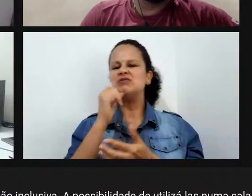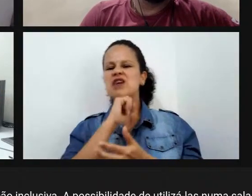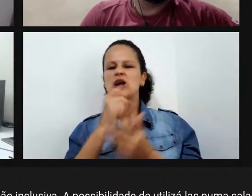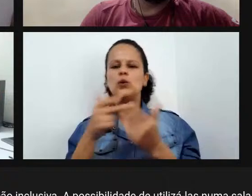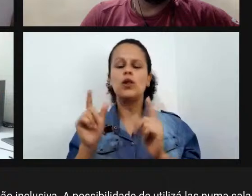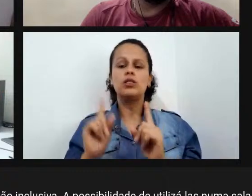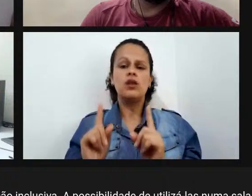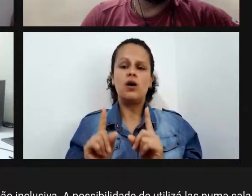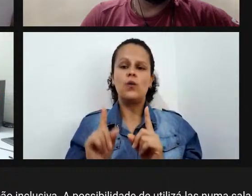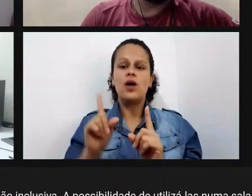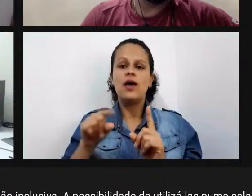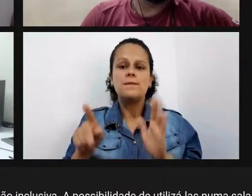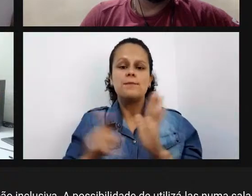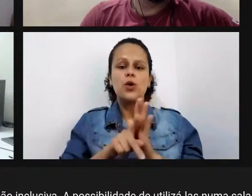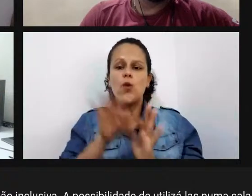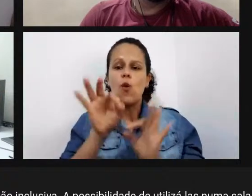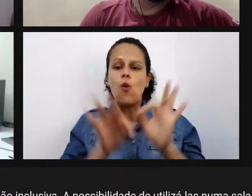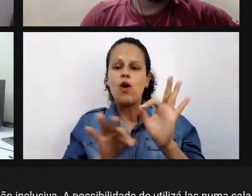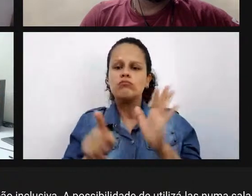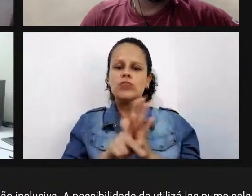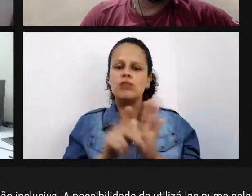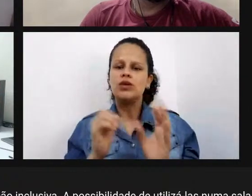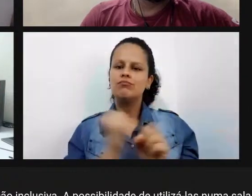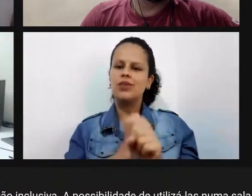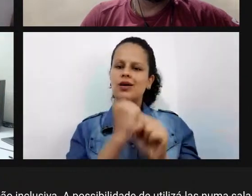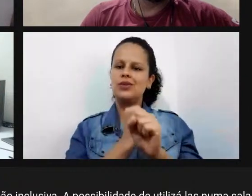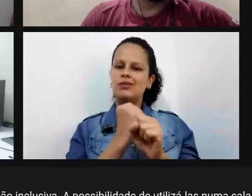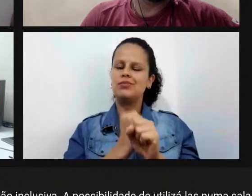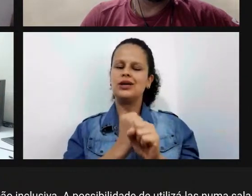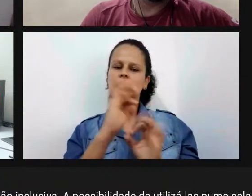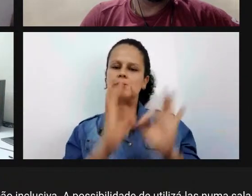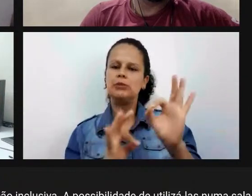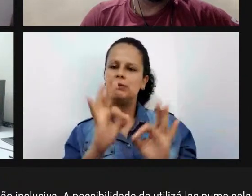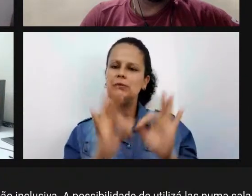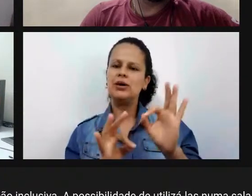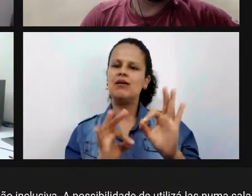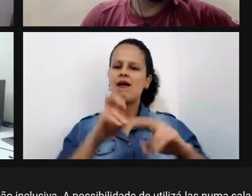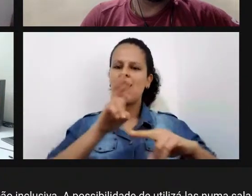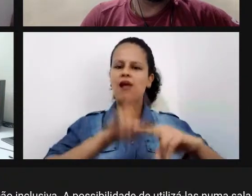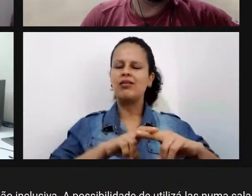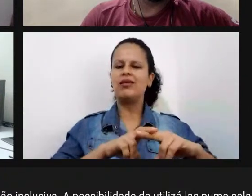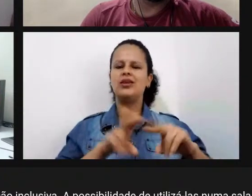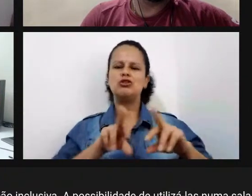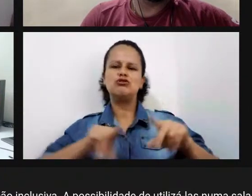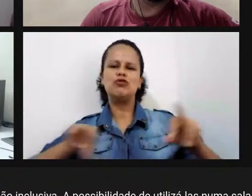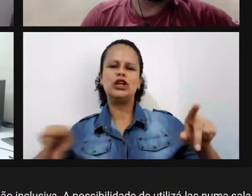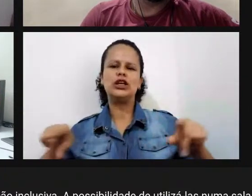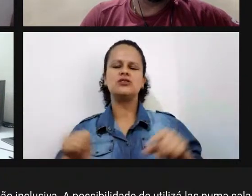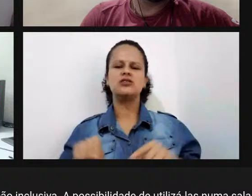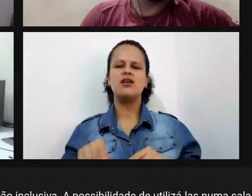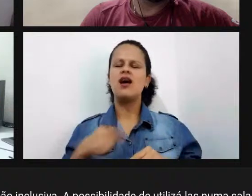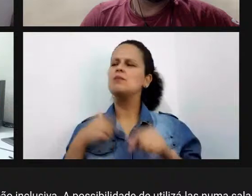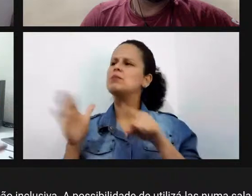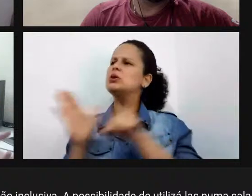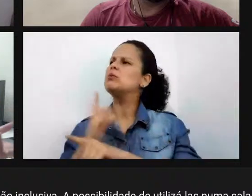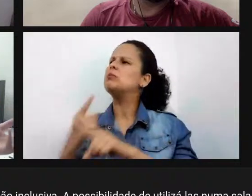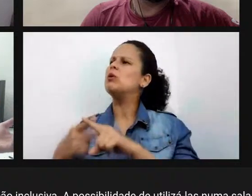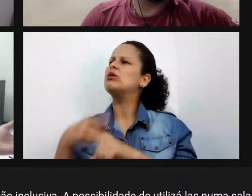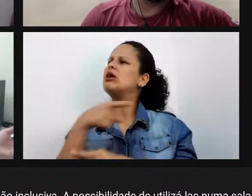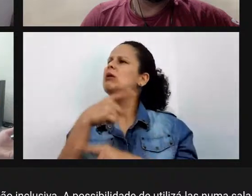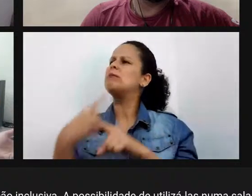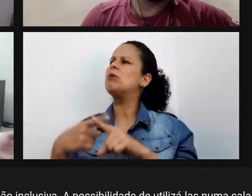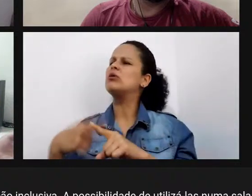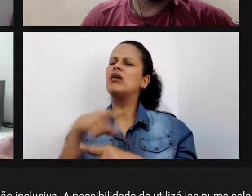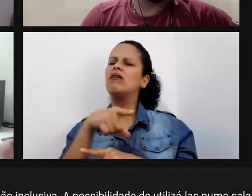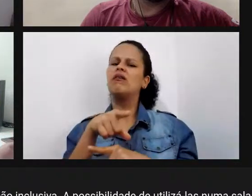pensada daquele jeito diferente e eu perguntei pro professor falei pro professor por que que essa sala é diferente por que que as cadeiras são diferentes e ele melhou com uma cara tipo